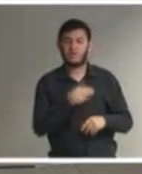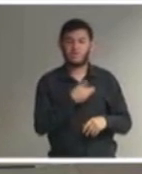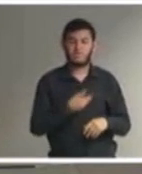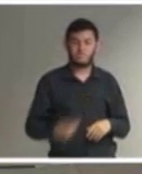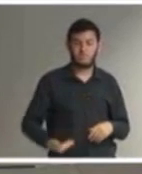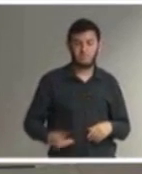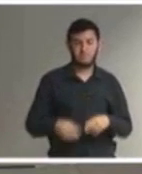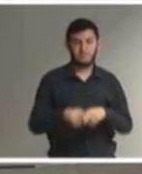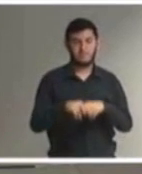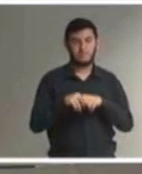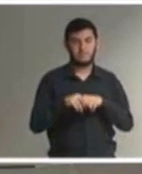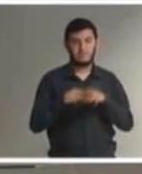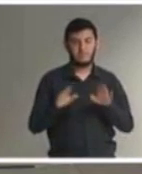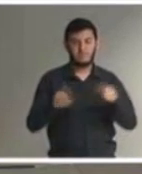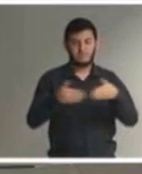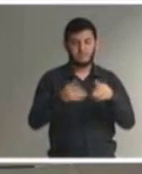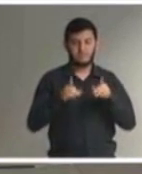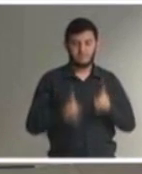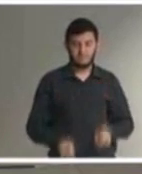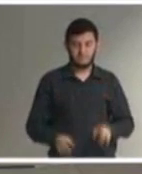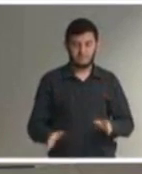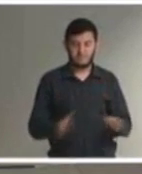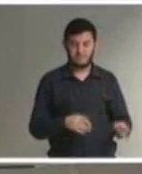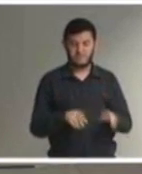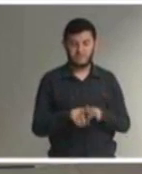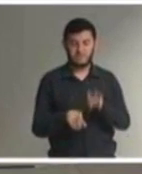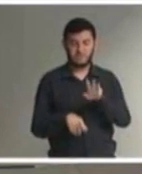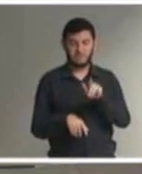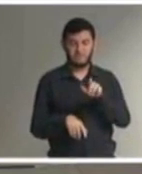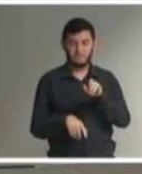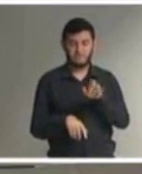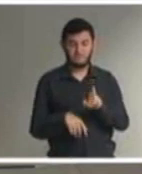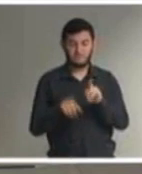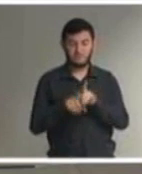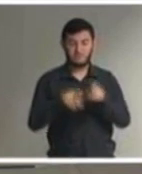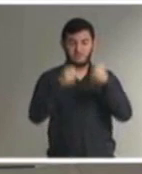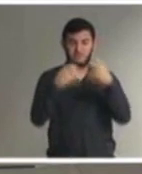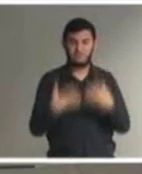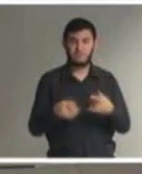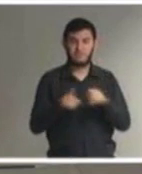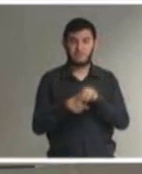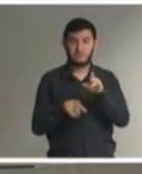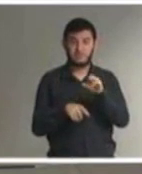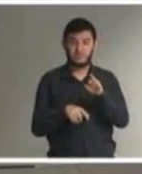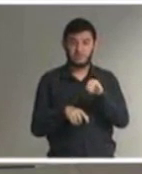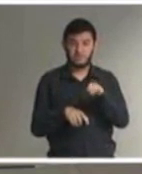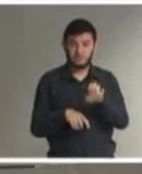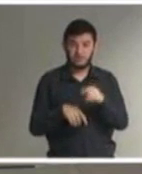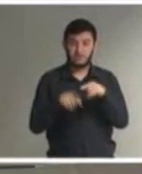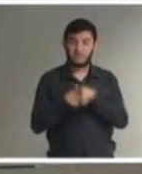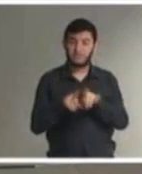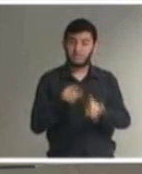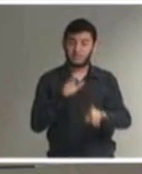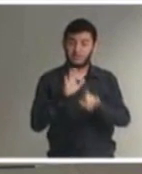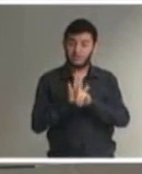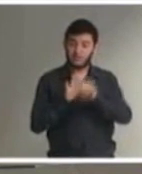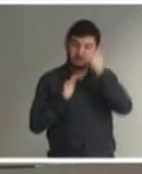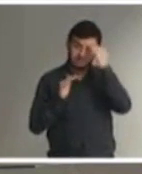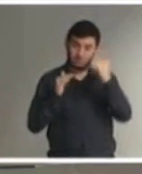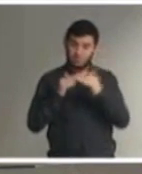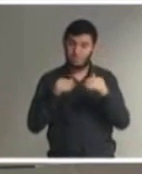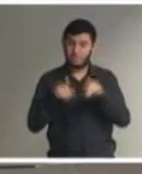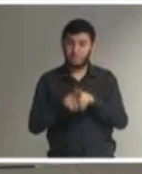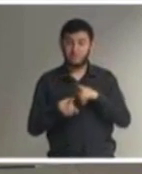Valdir já falou sobre o crime de discriminação também do artigo 88 da lei brasileira de inclusão e quem o que é a discriminação está